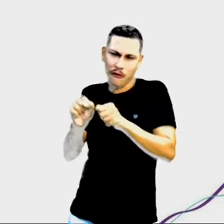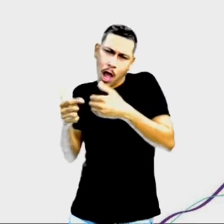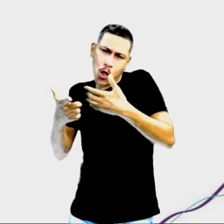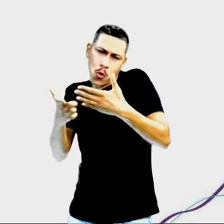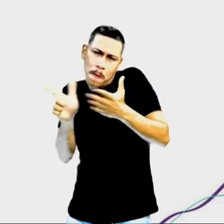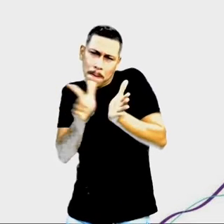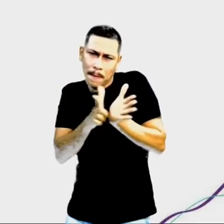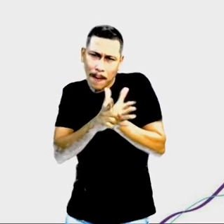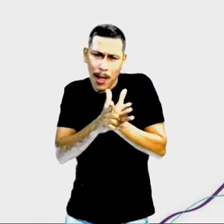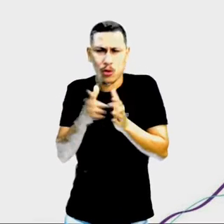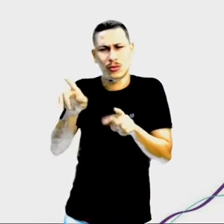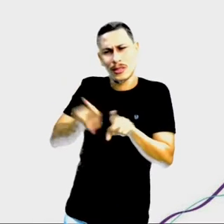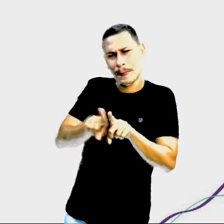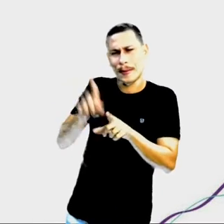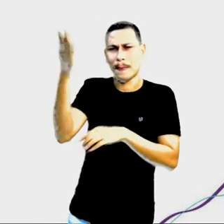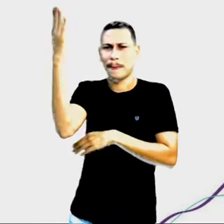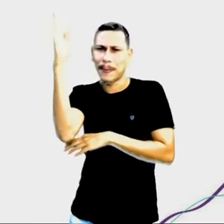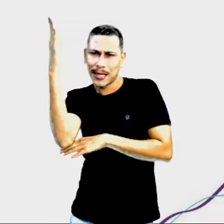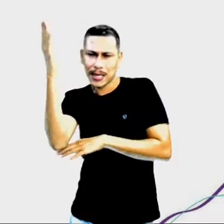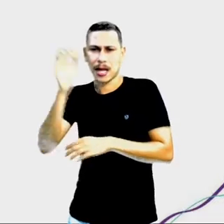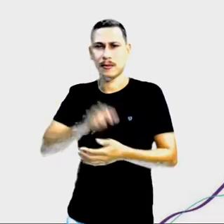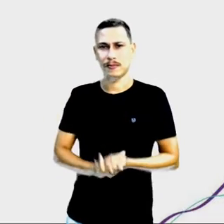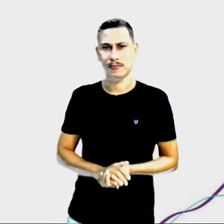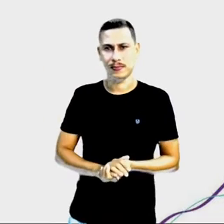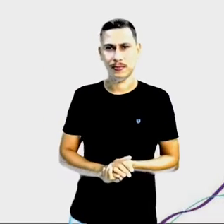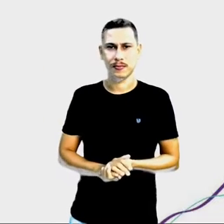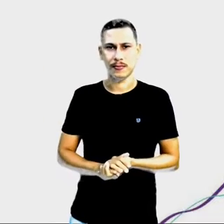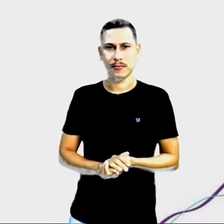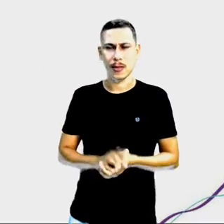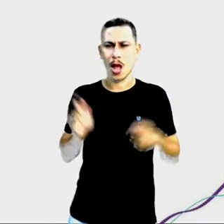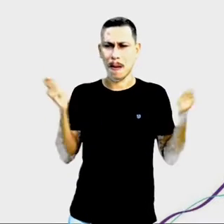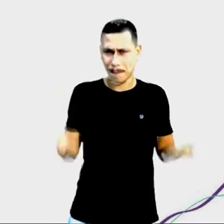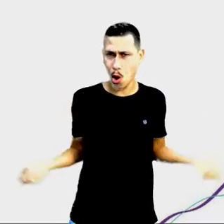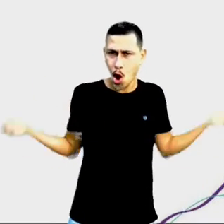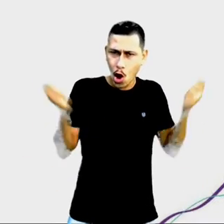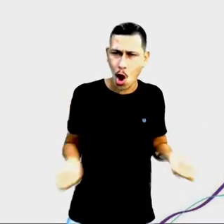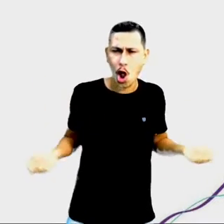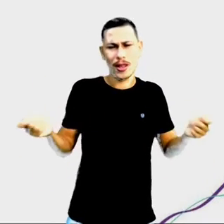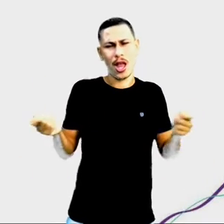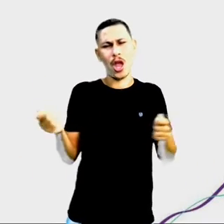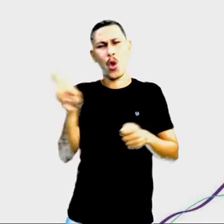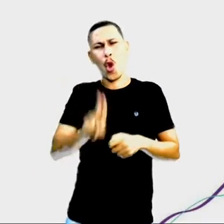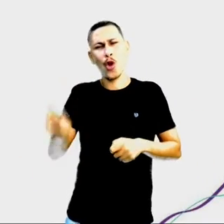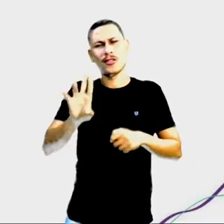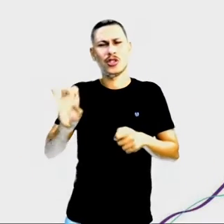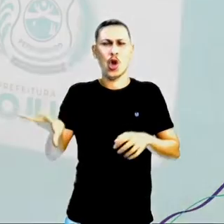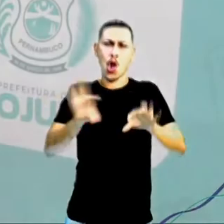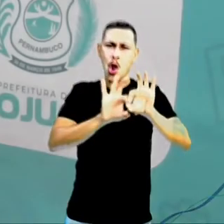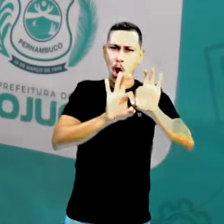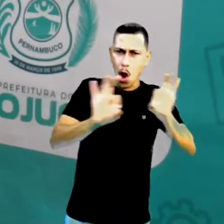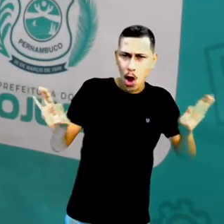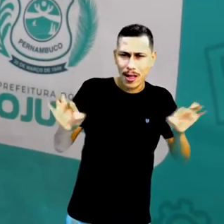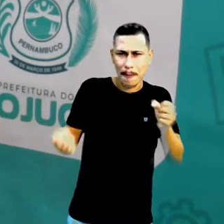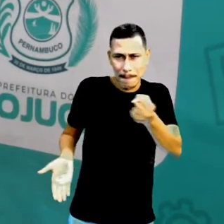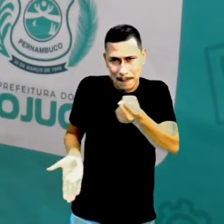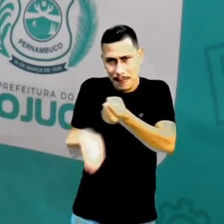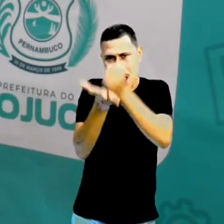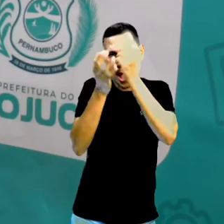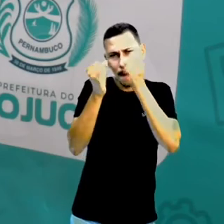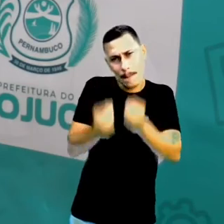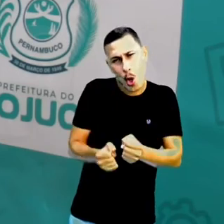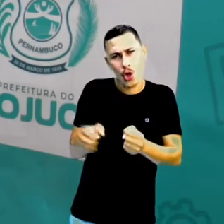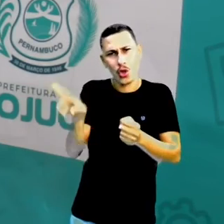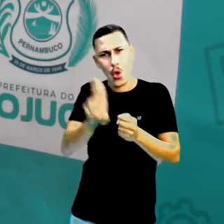madeira Pula corda e apenas uma corda Peteca Pode se fazer com penas, com